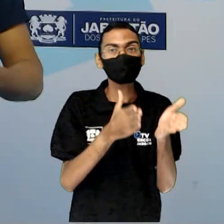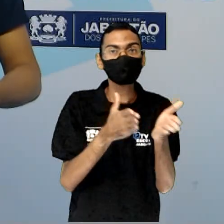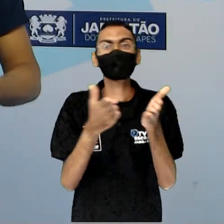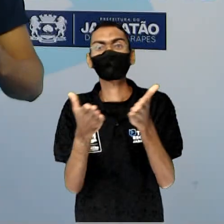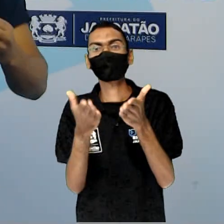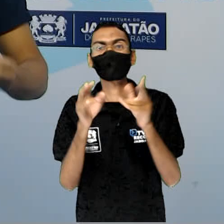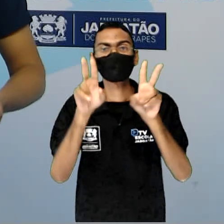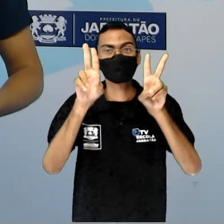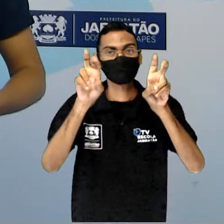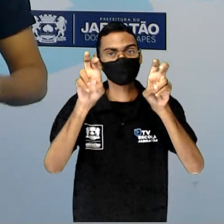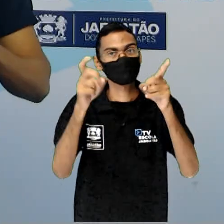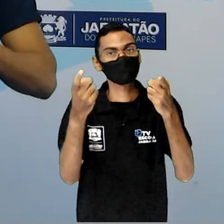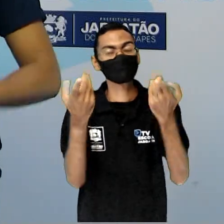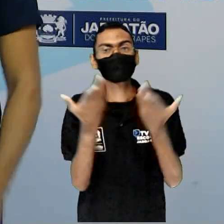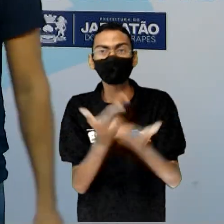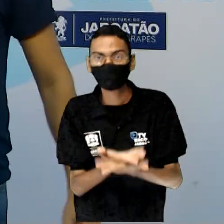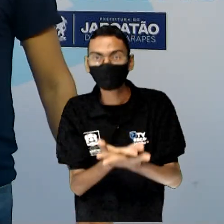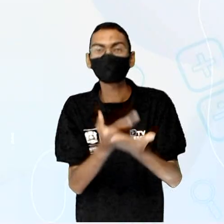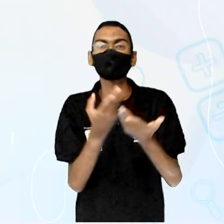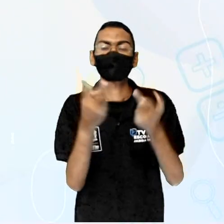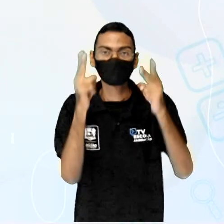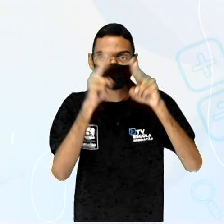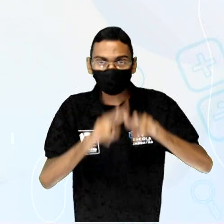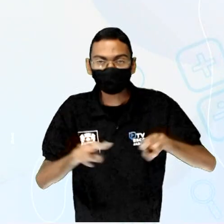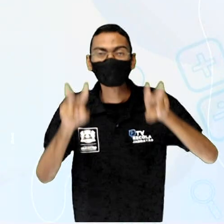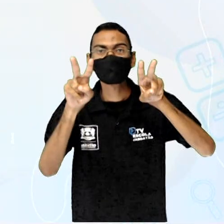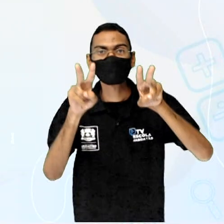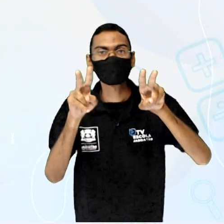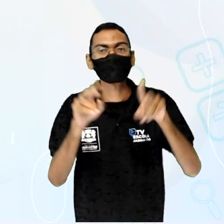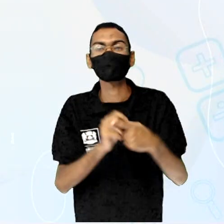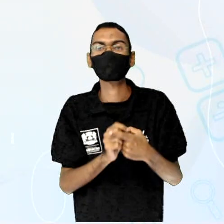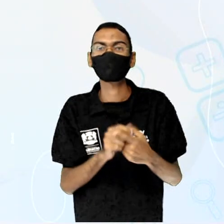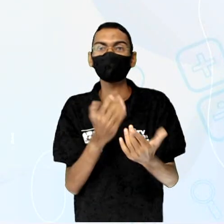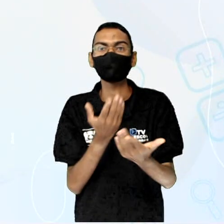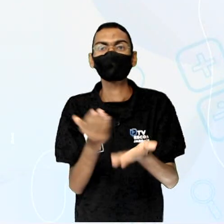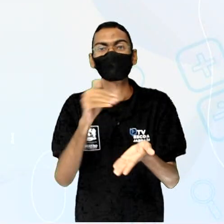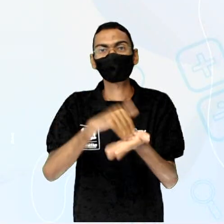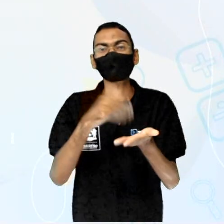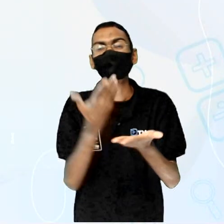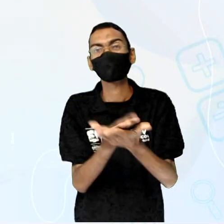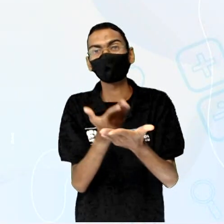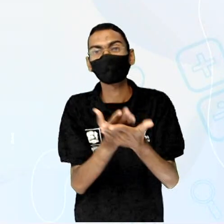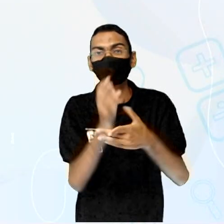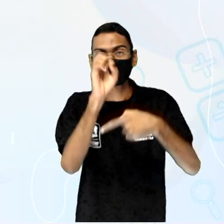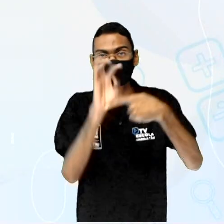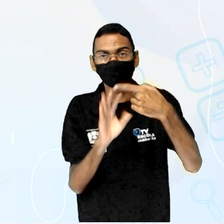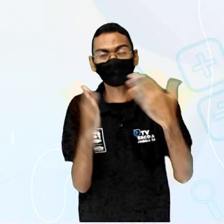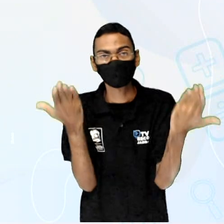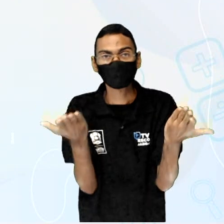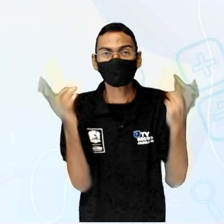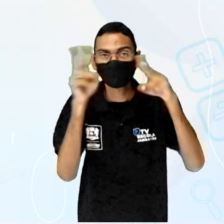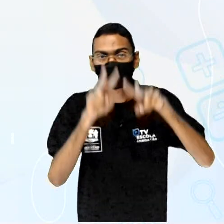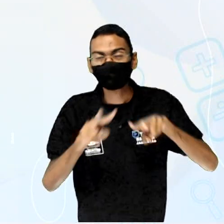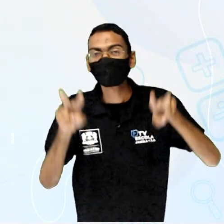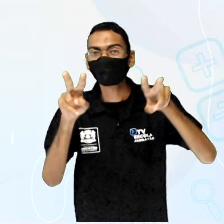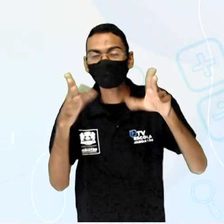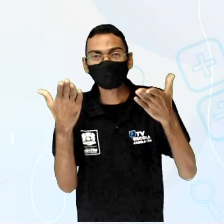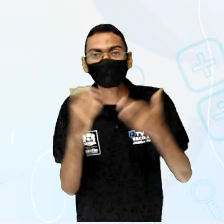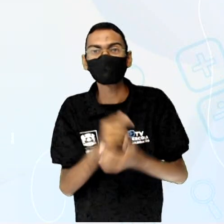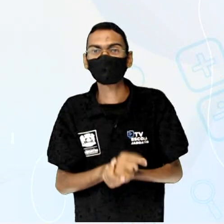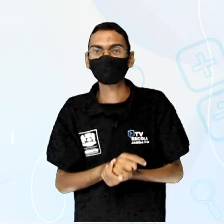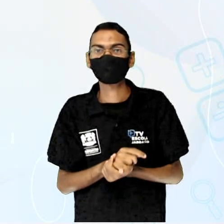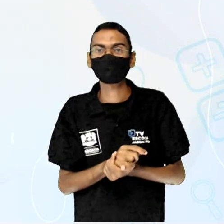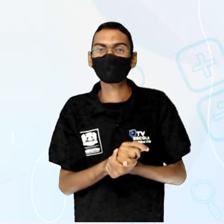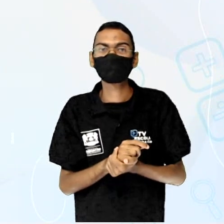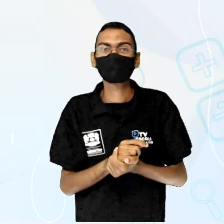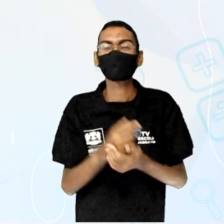trabalhados na aula de fração. Observem. Mônica ganhou uma barra de chocolate e observou que a barra veio